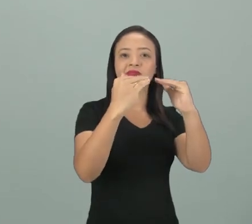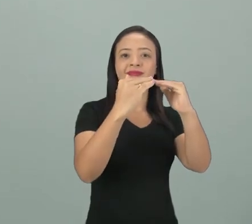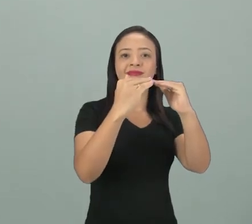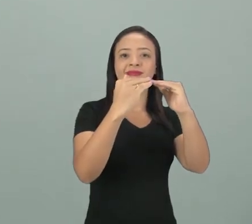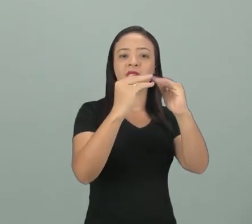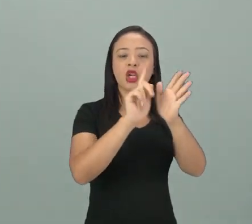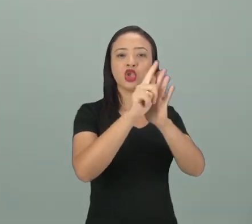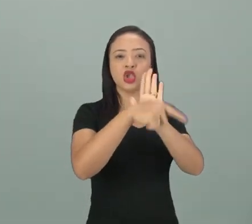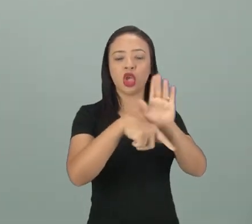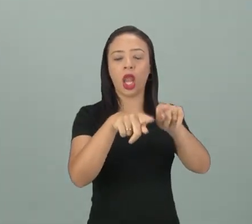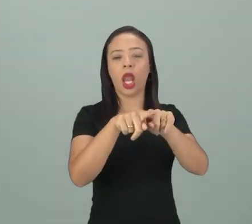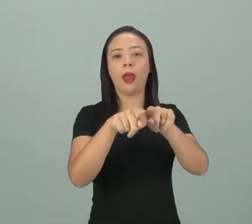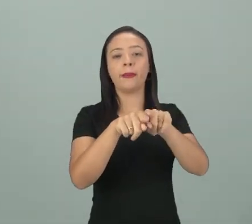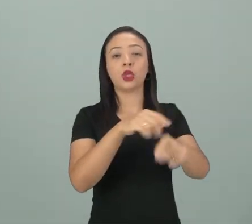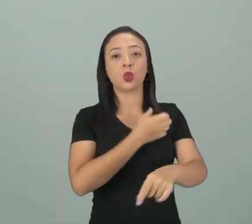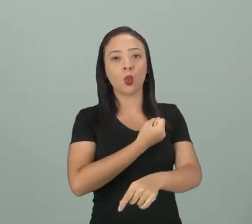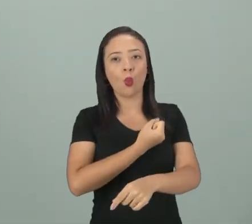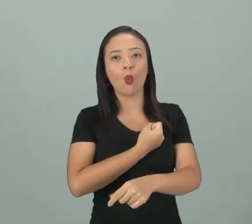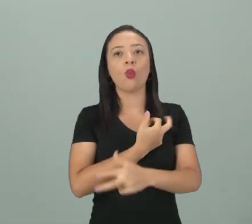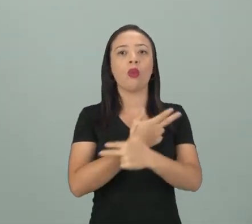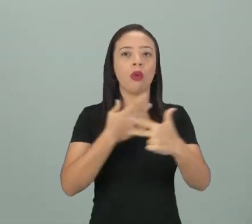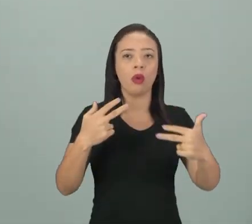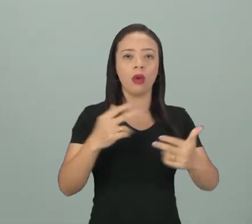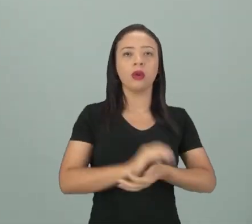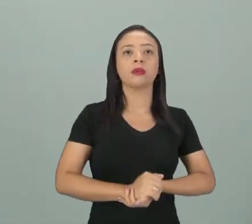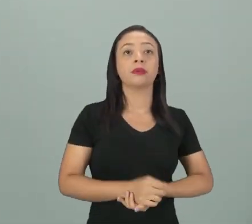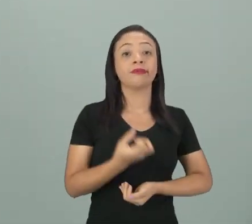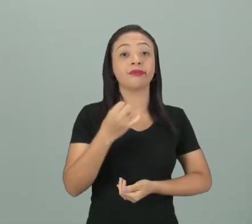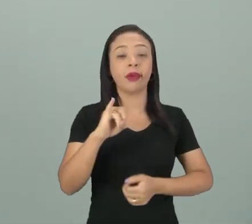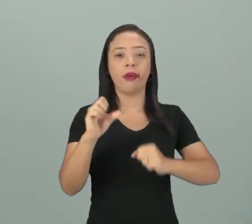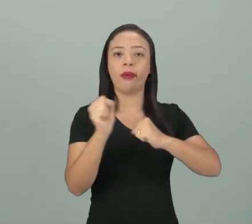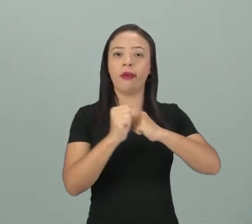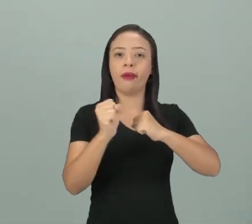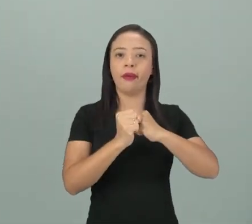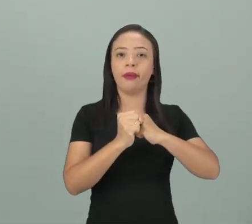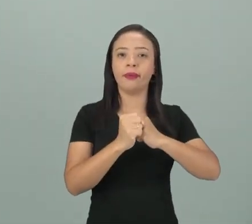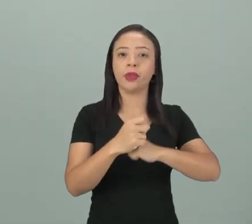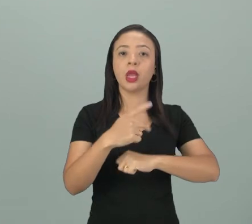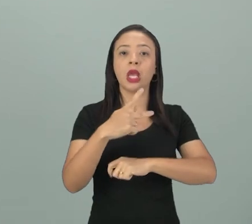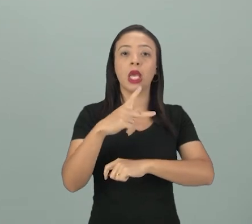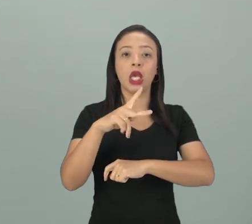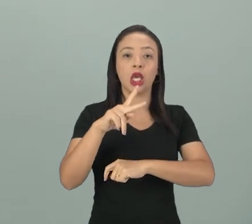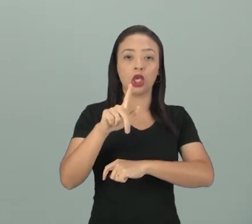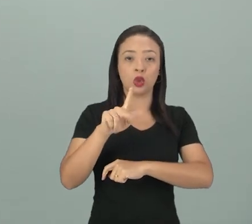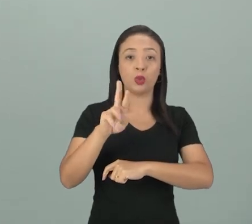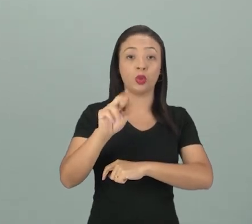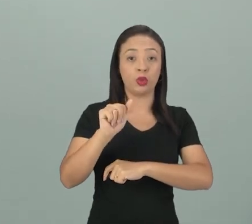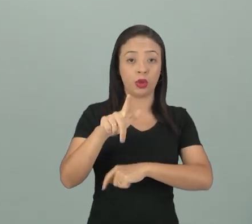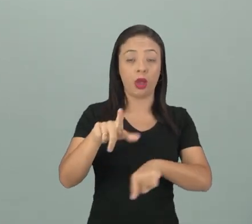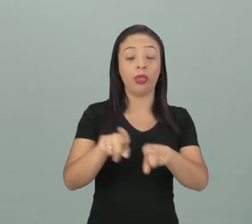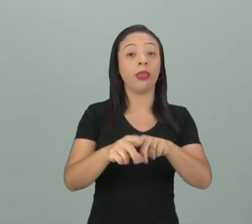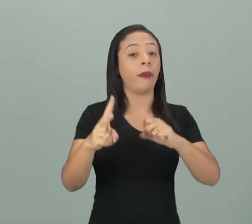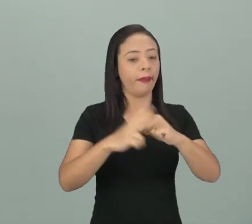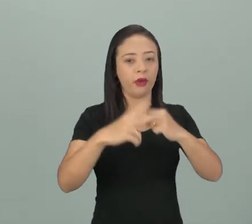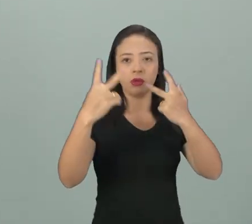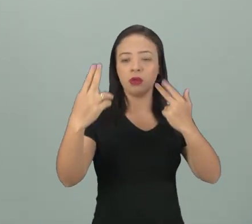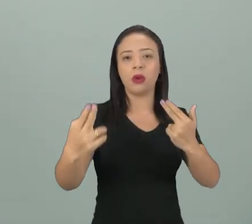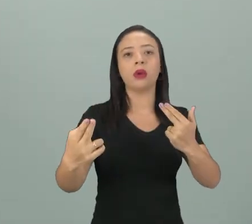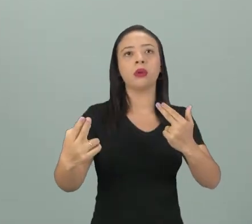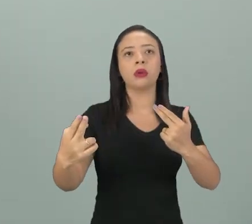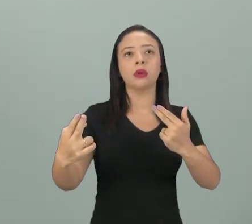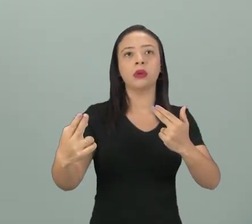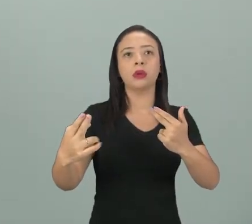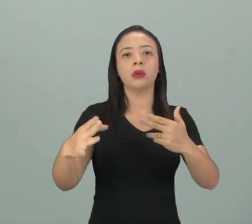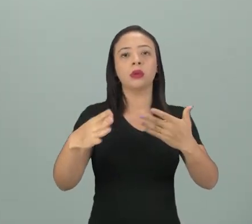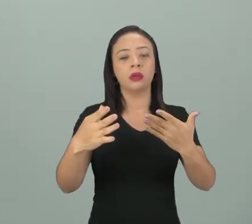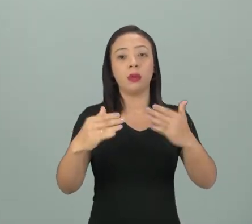gênero, em número, em grau, né? Então, se o substantivo está no plural, o verbo tem que estar no plural, né? Então,